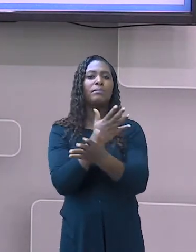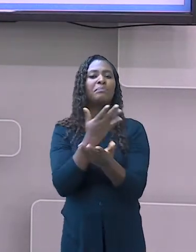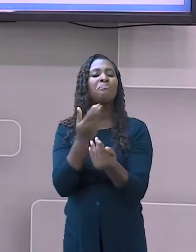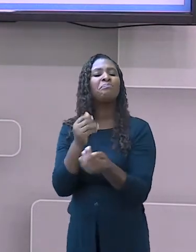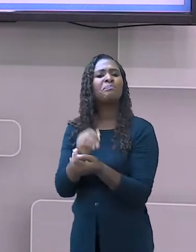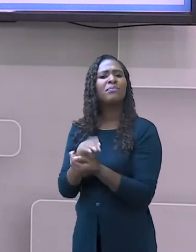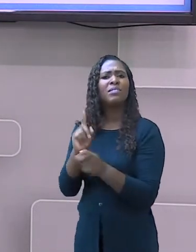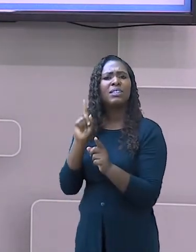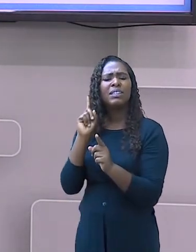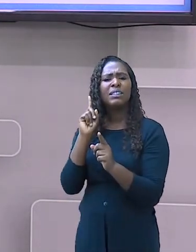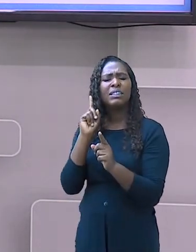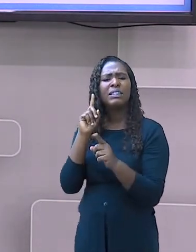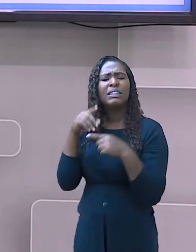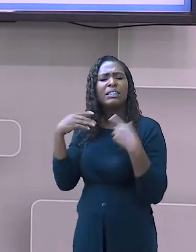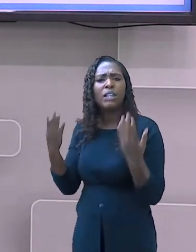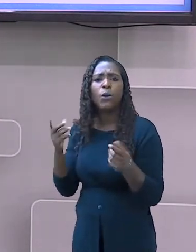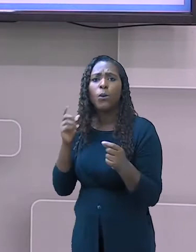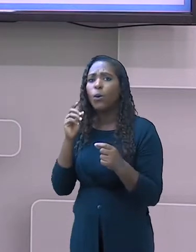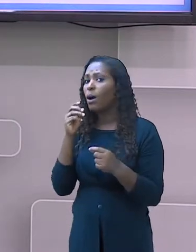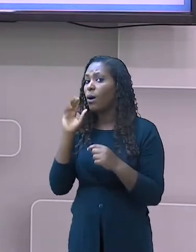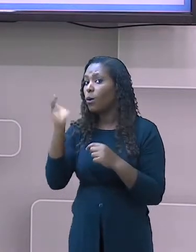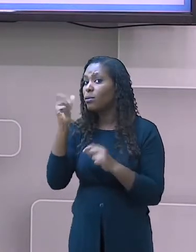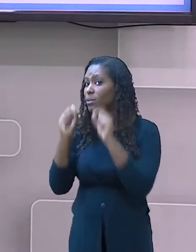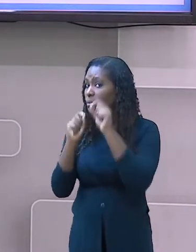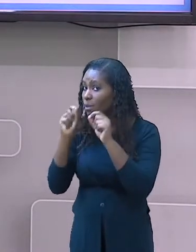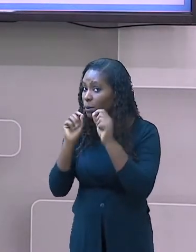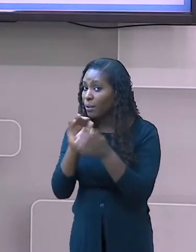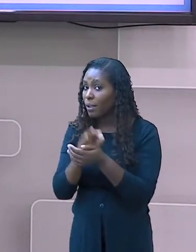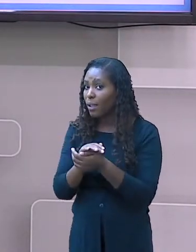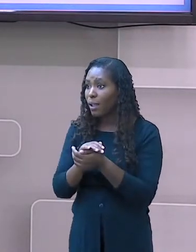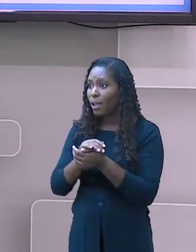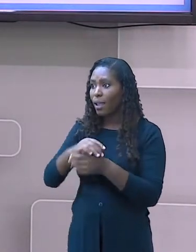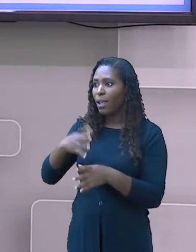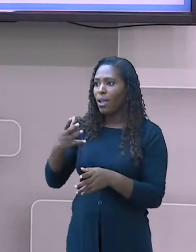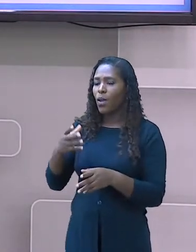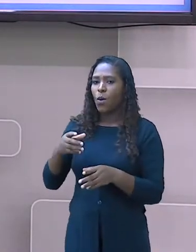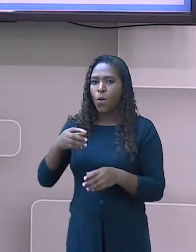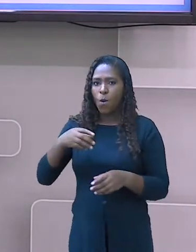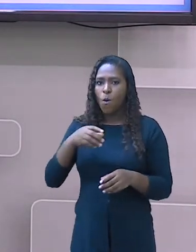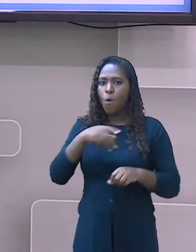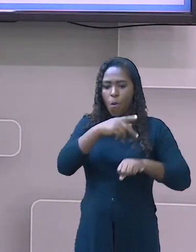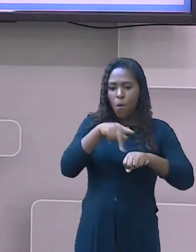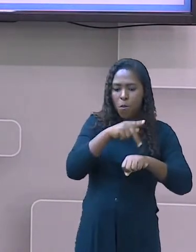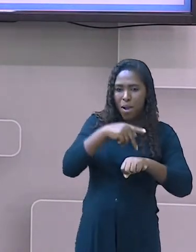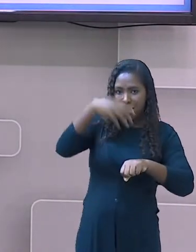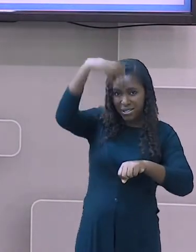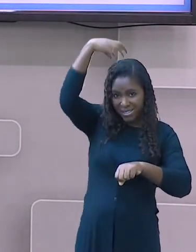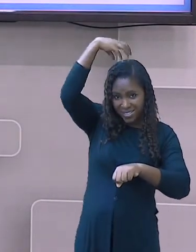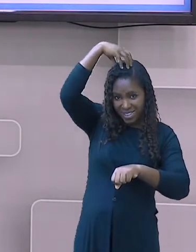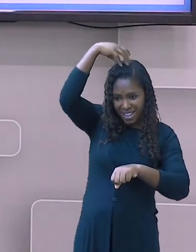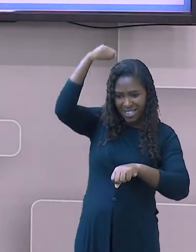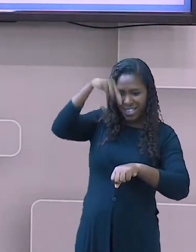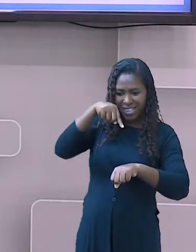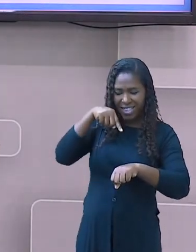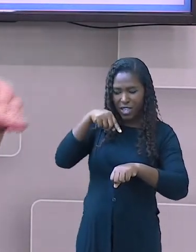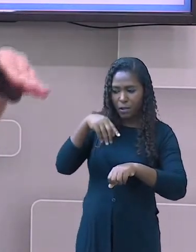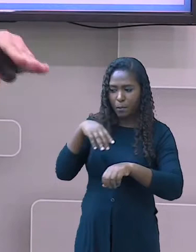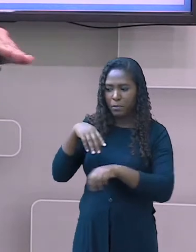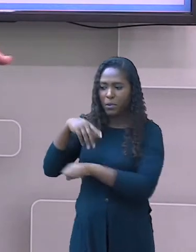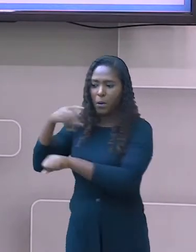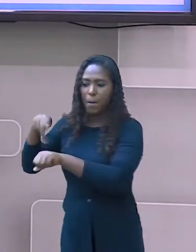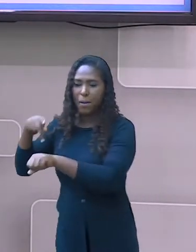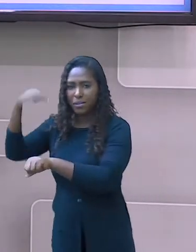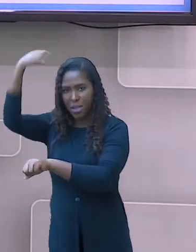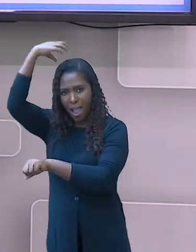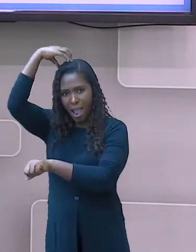duas coroas se envolveram em uma disputa de terras, ou melhor, uma disputa marítima,